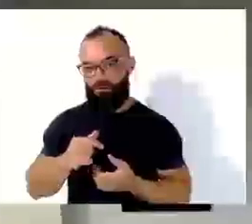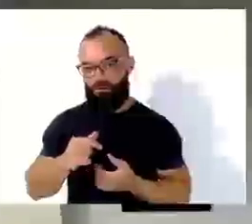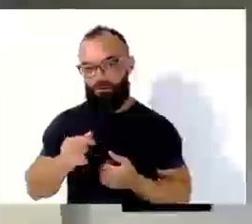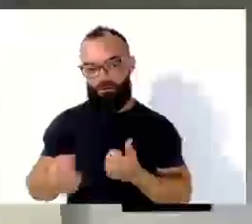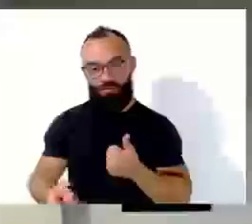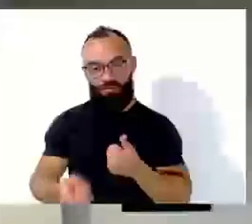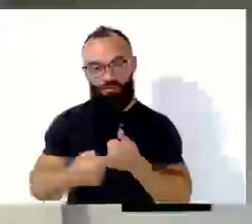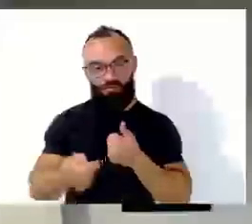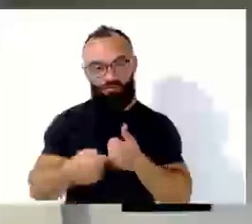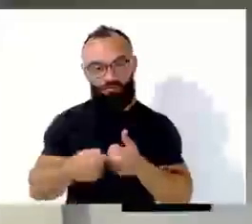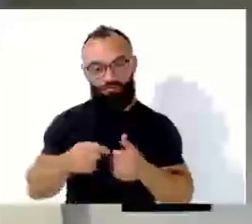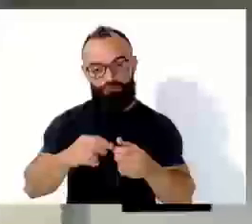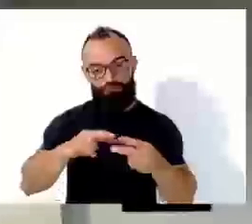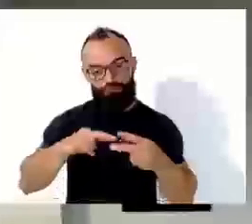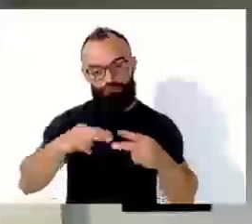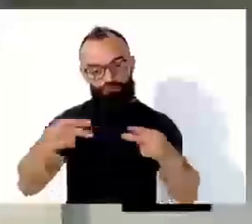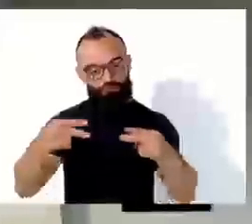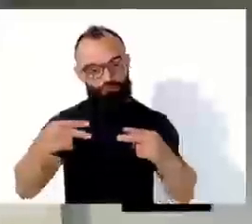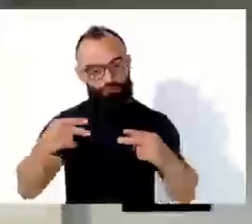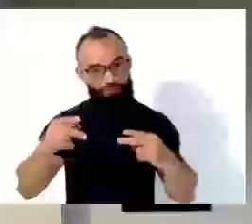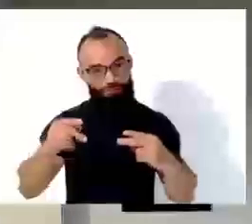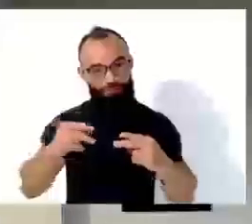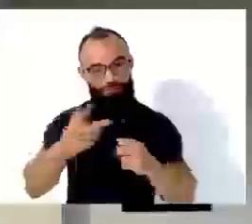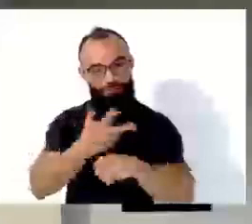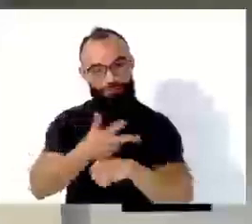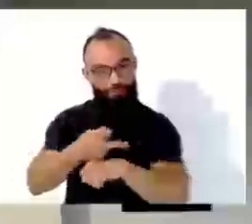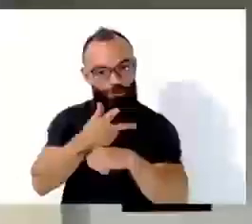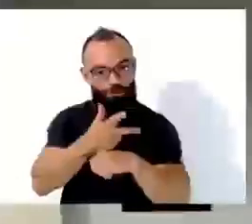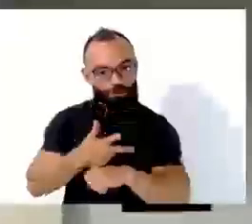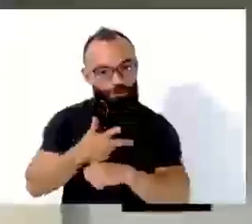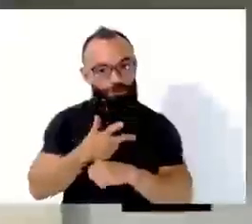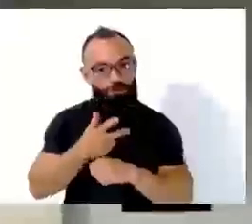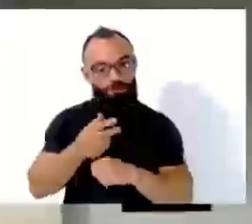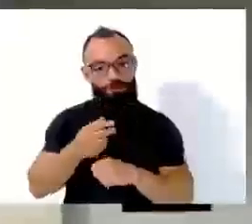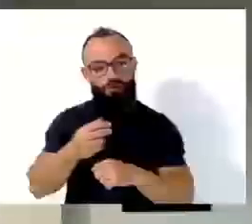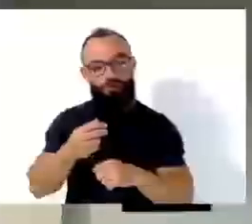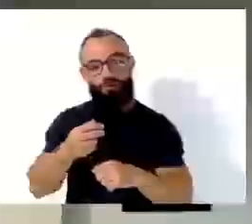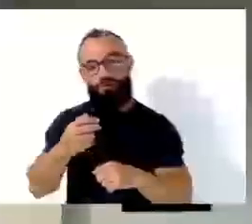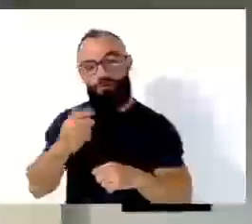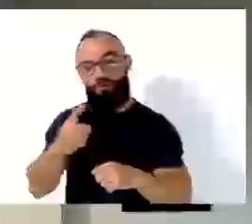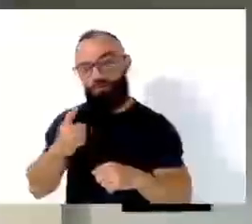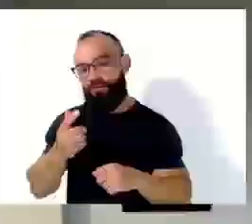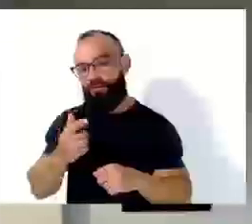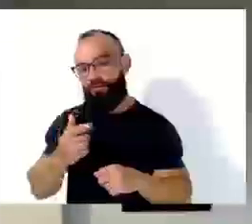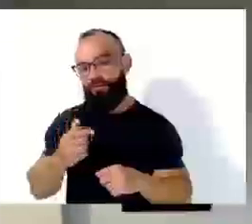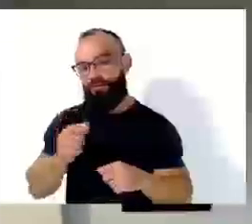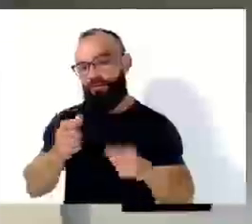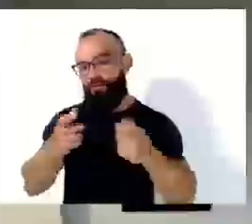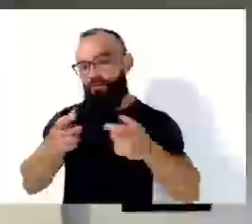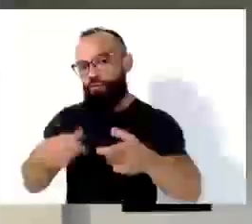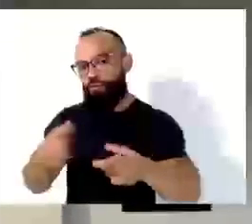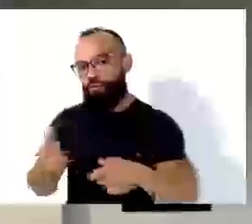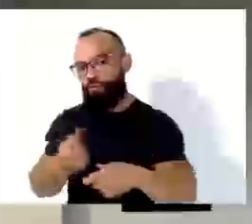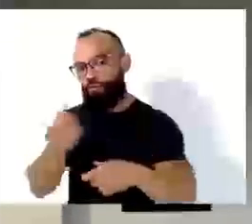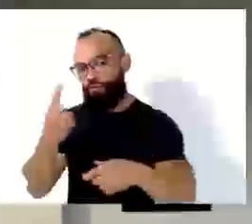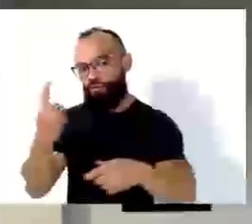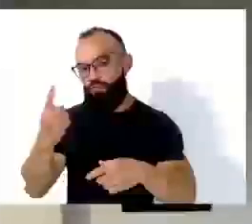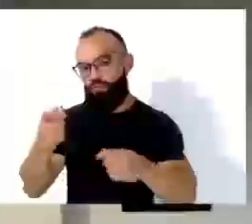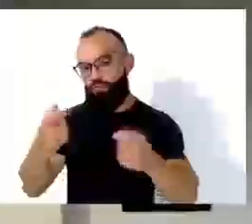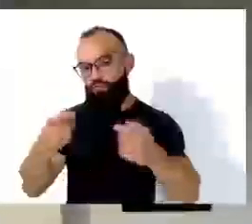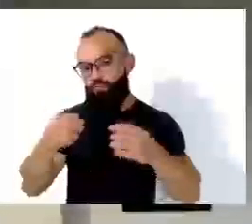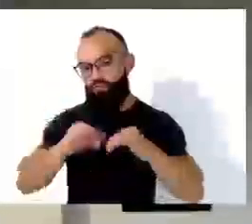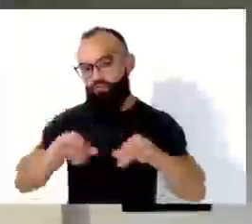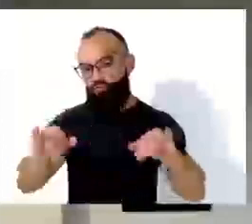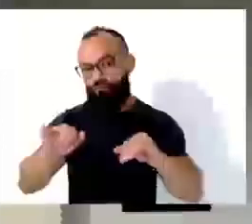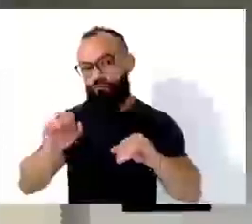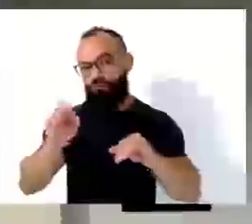publicações, com vídeos, inclusive, mostrando o estampido, só se for outro local que soltaram junto. Então, se não